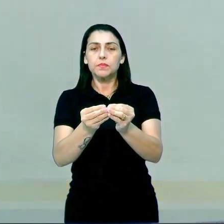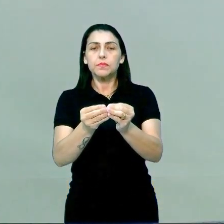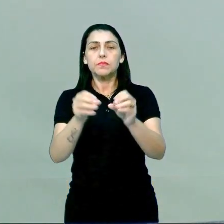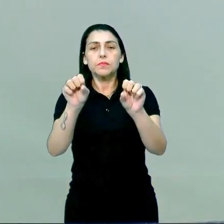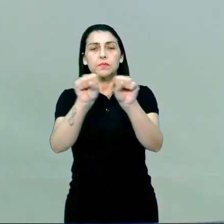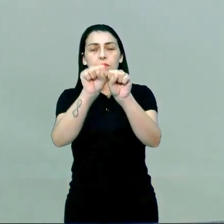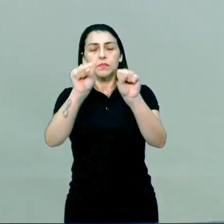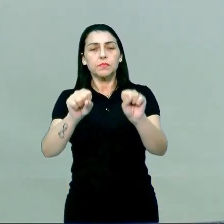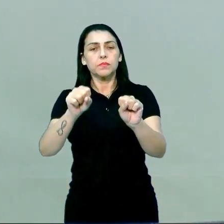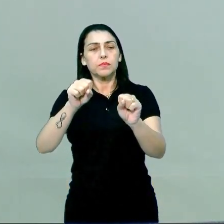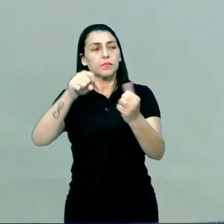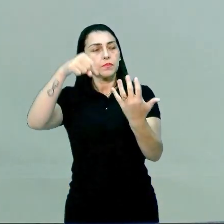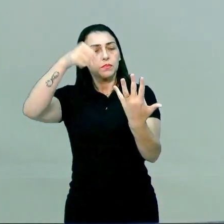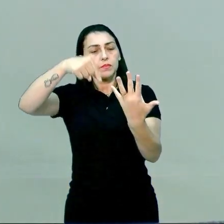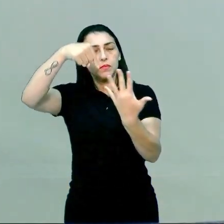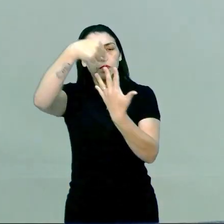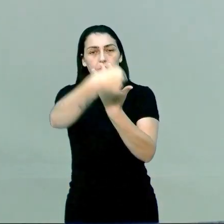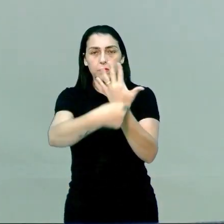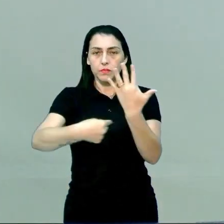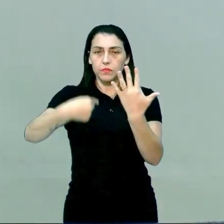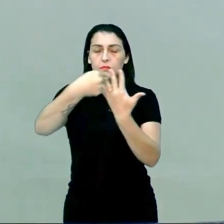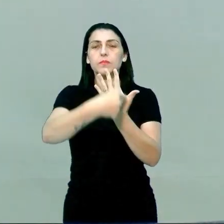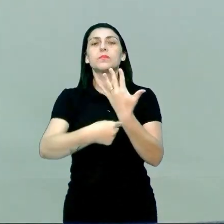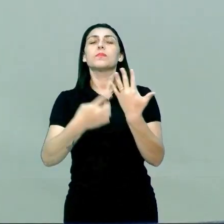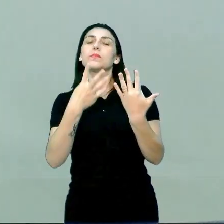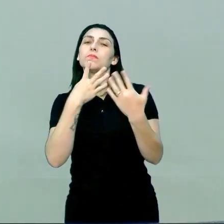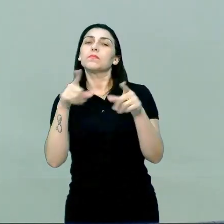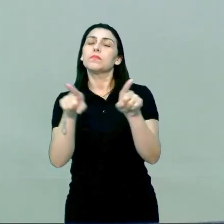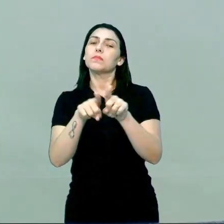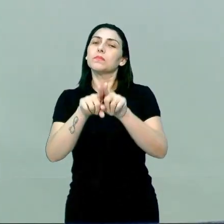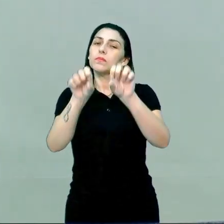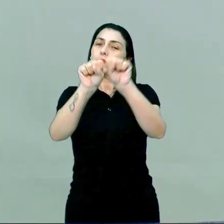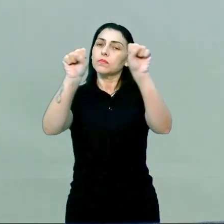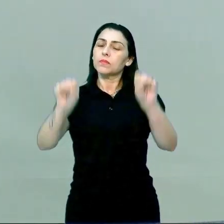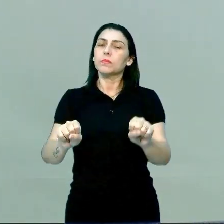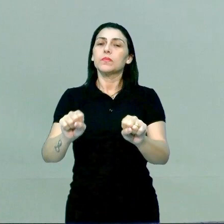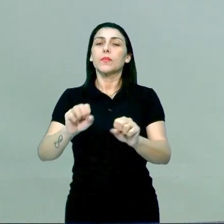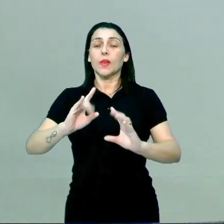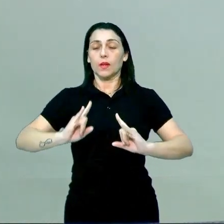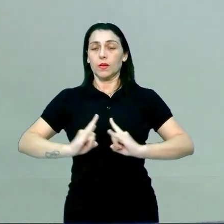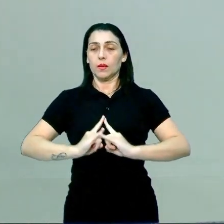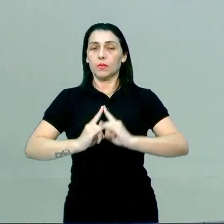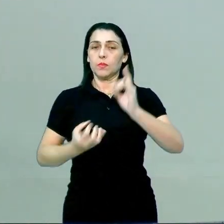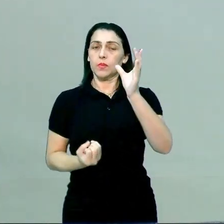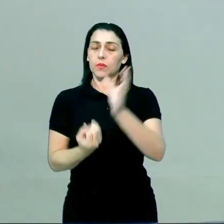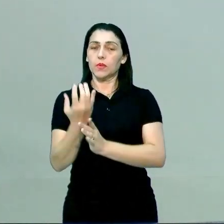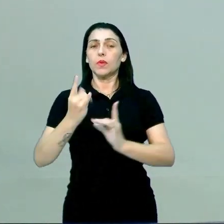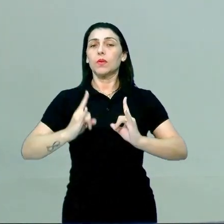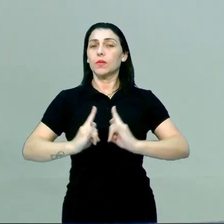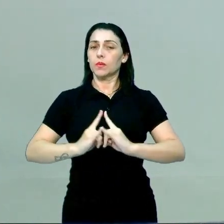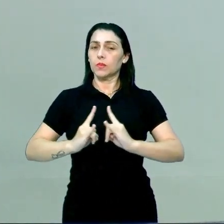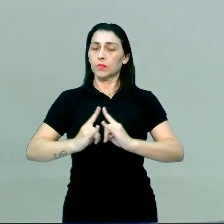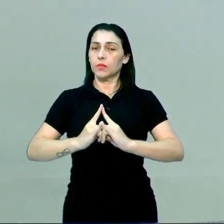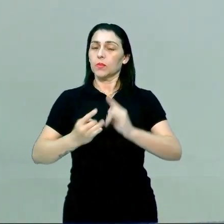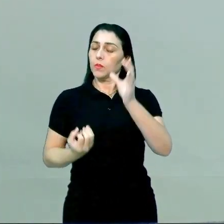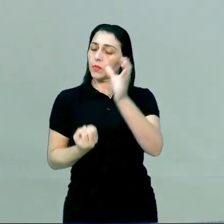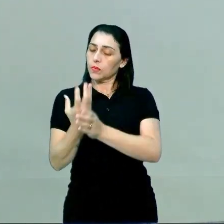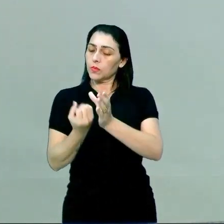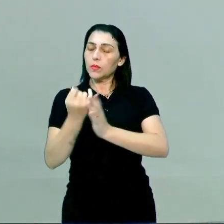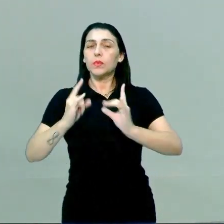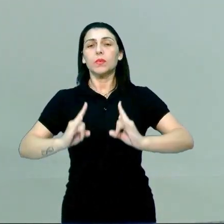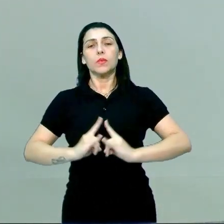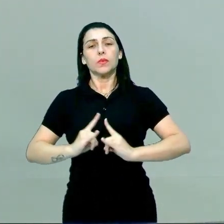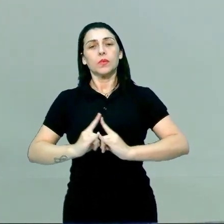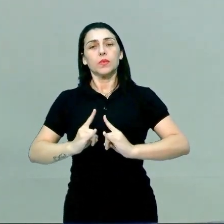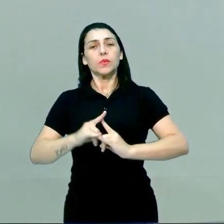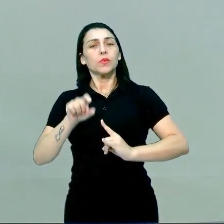O sistema endócrino, conhecido também como sistema hormonal, é que vai produzir hormônios Produzir o hormônio,